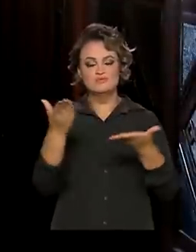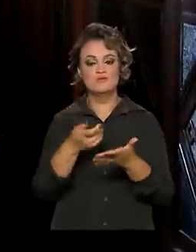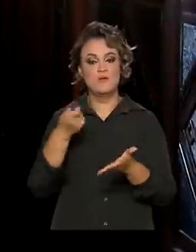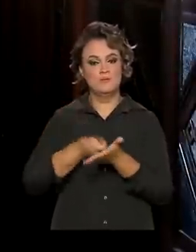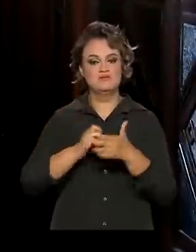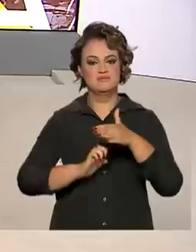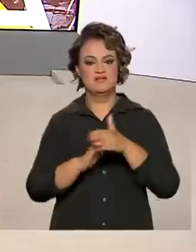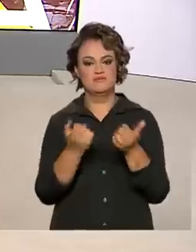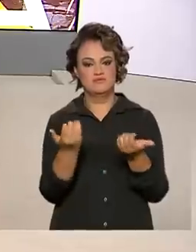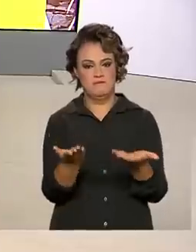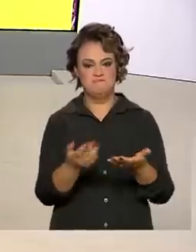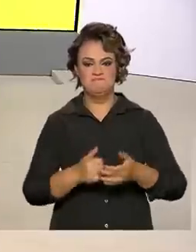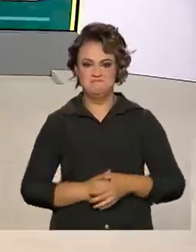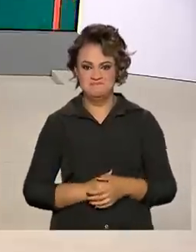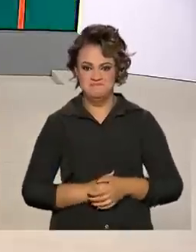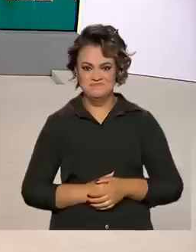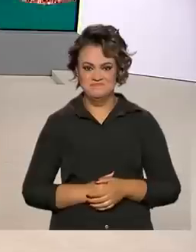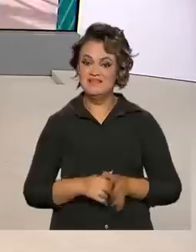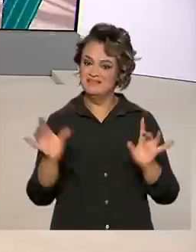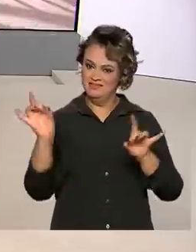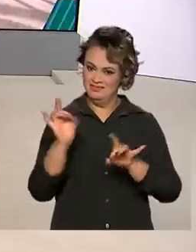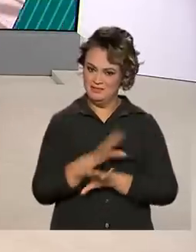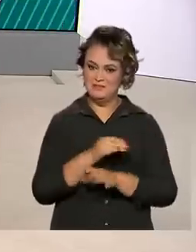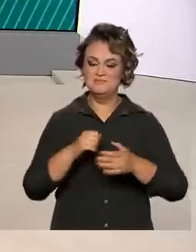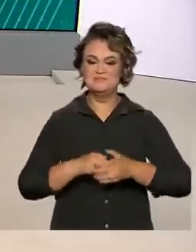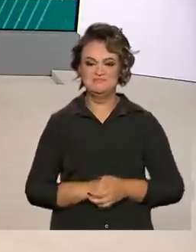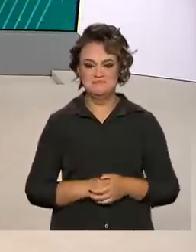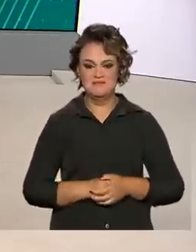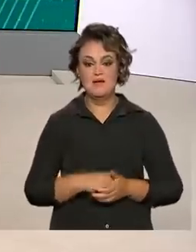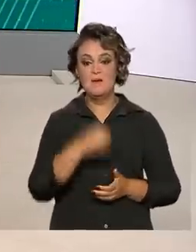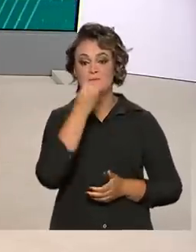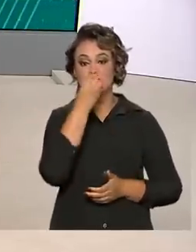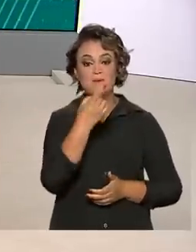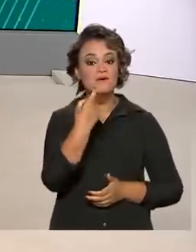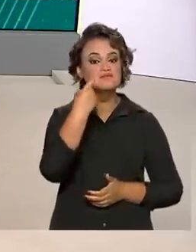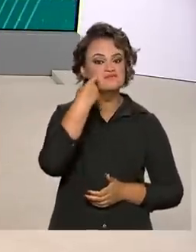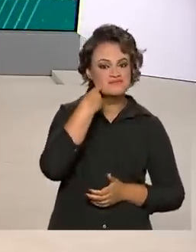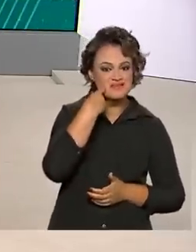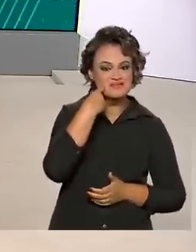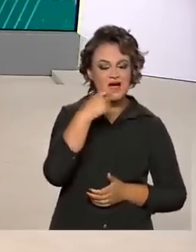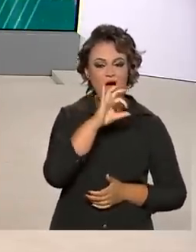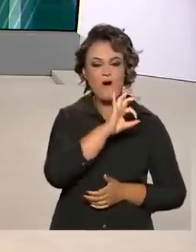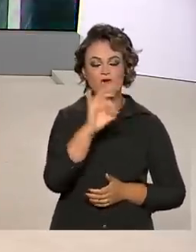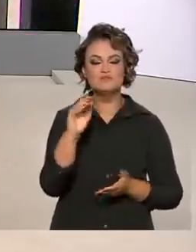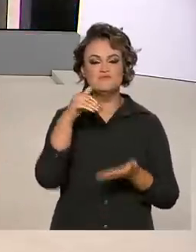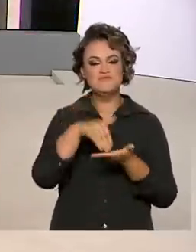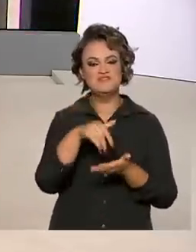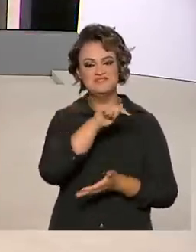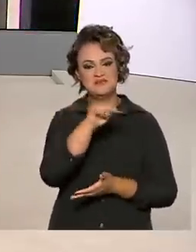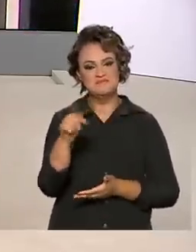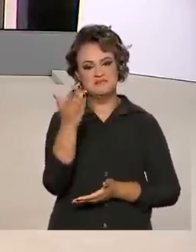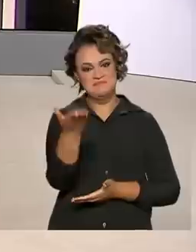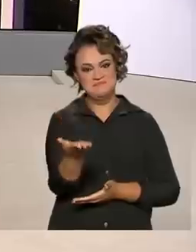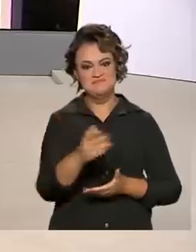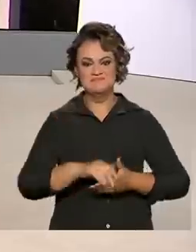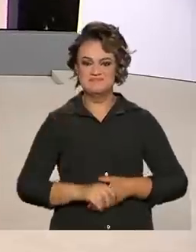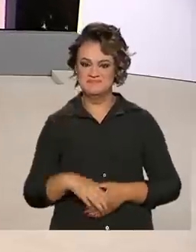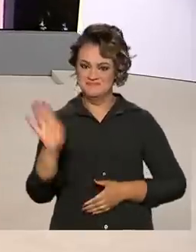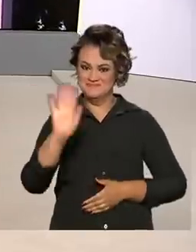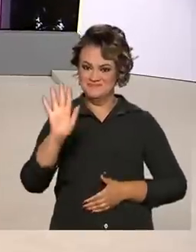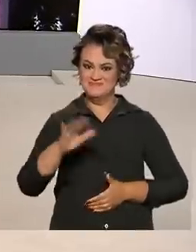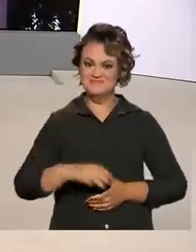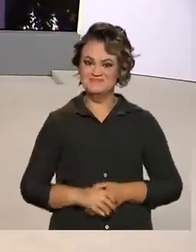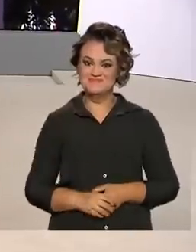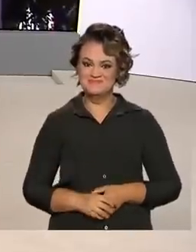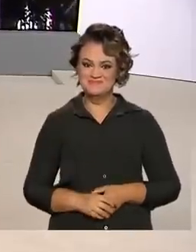do Estado. E a gente fica por aqui. Uma boa sexta-feira e um ótimo fim de semana para você. Tchau!